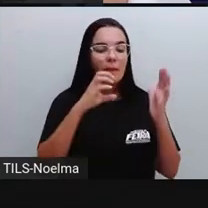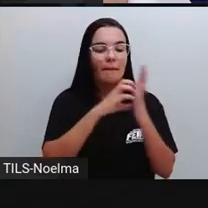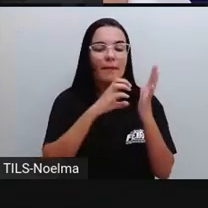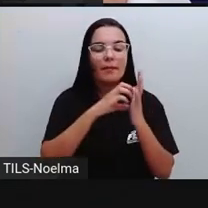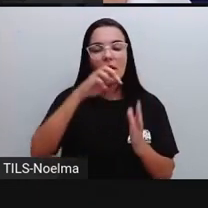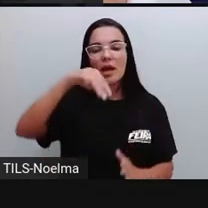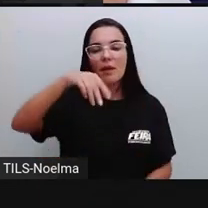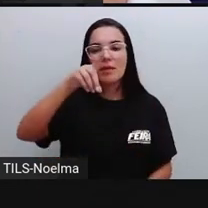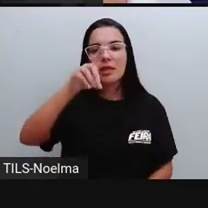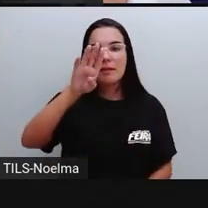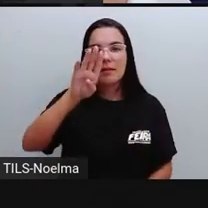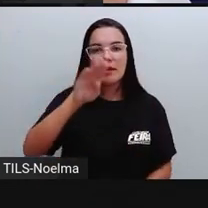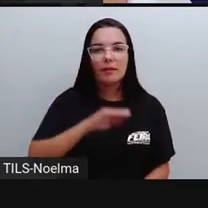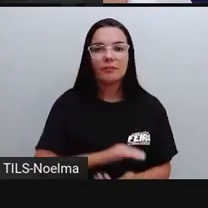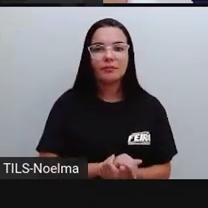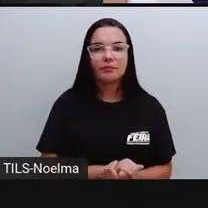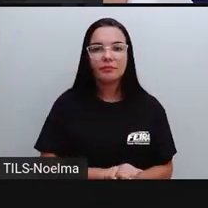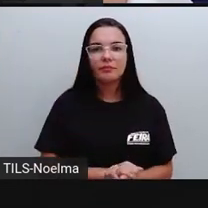MDB.